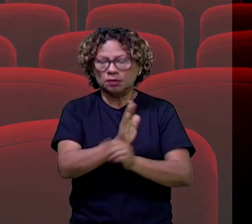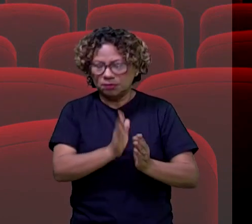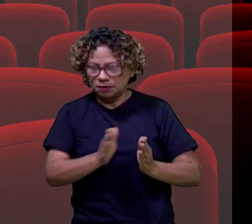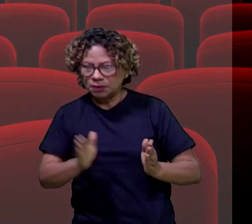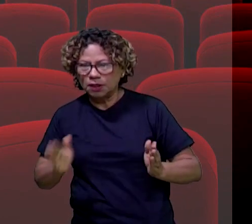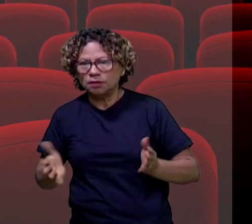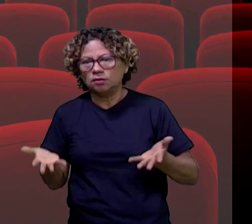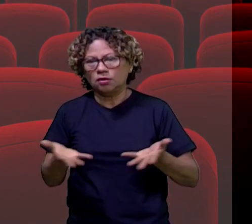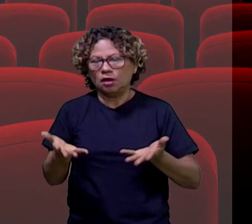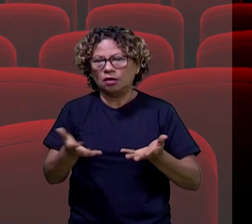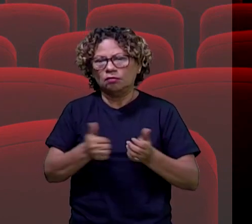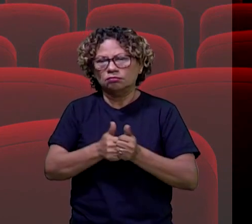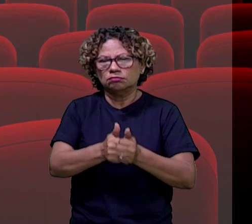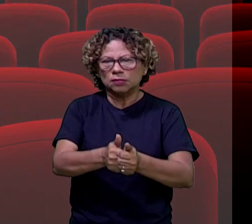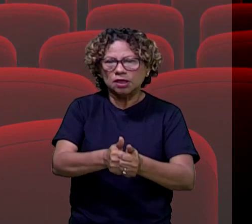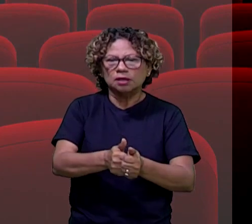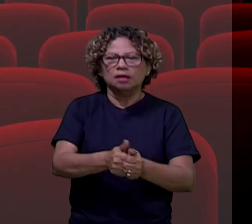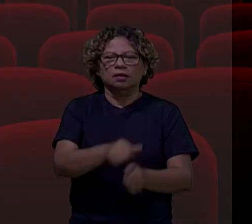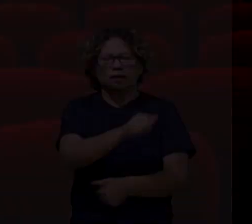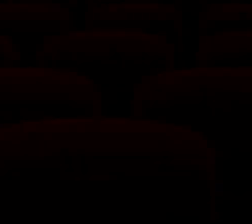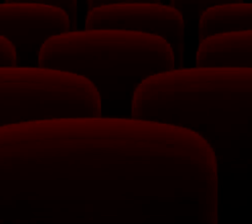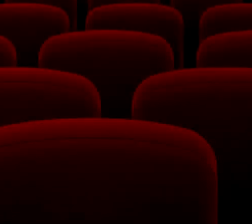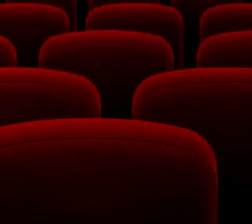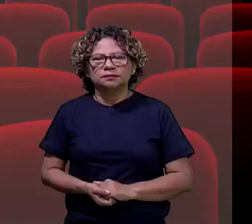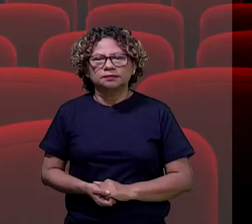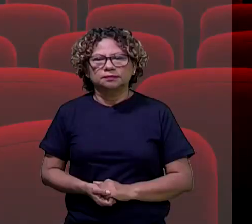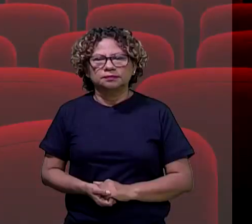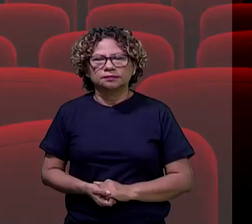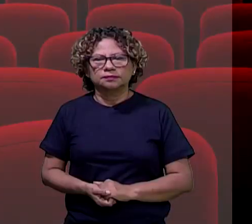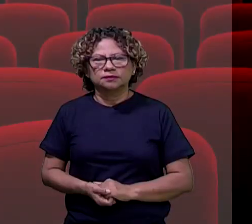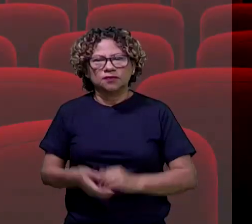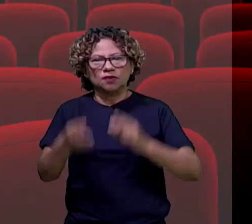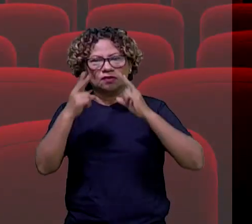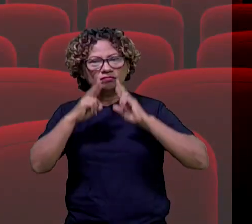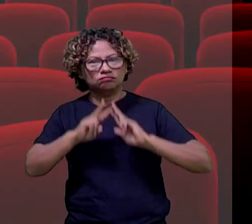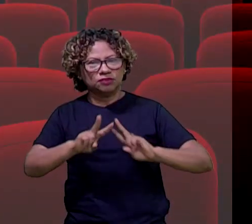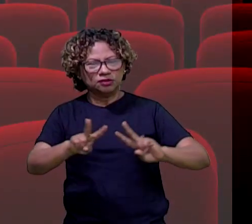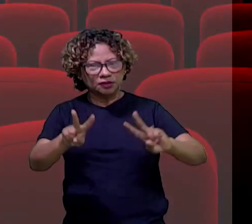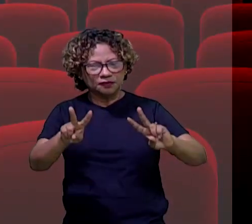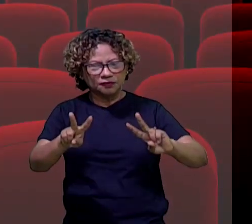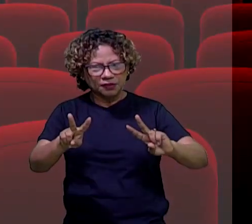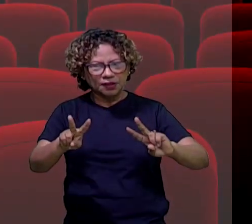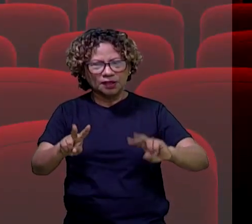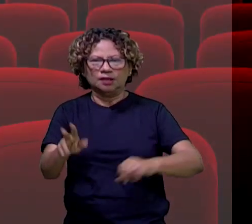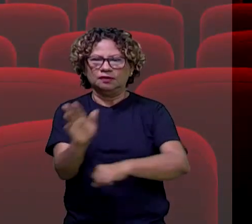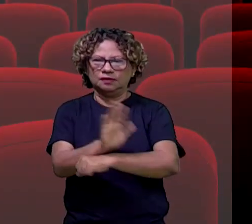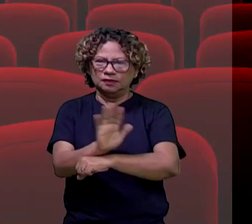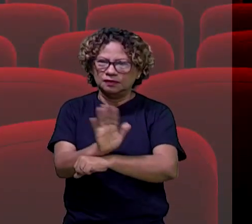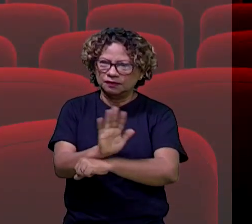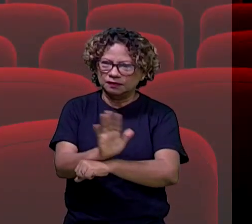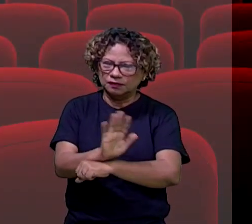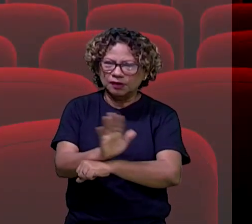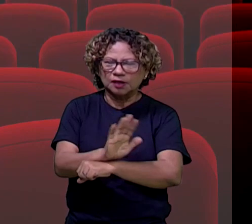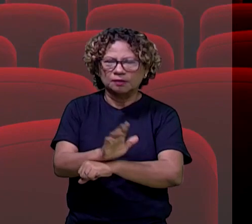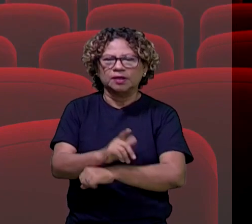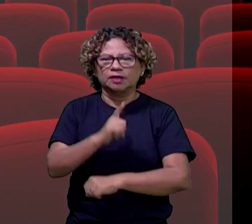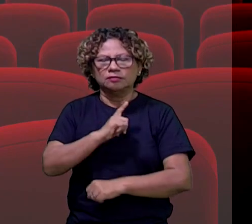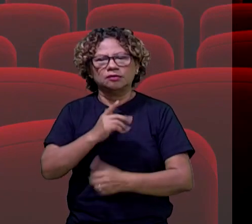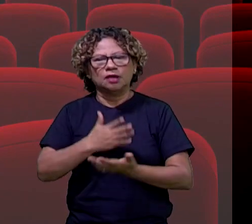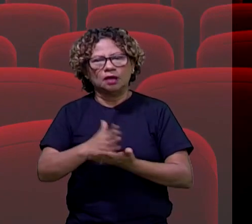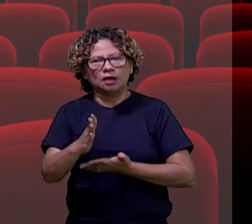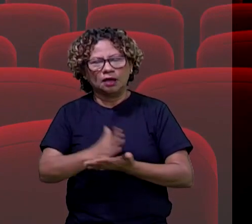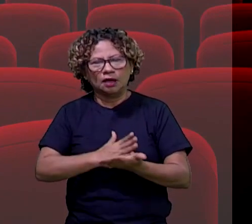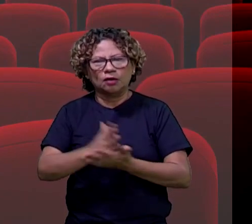acompanhem aí os nossos alunos sempre que possível. Claro que no cinema, numa produção de vídeo a gente tem alguns